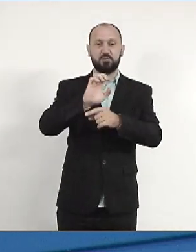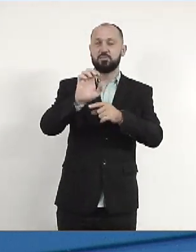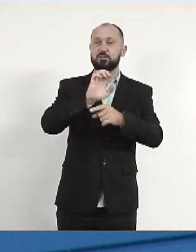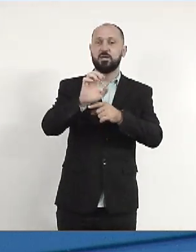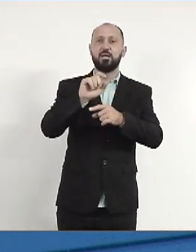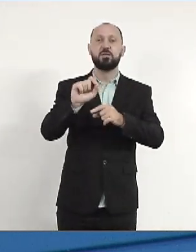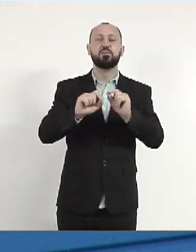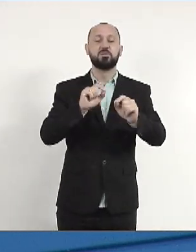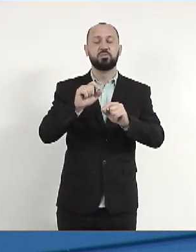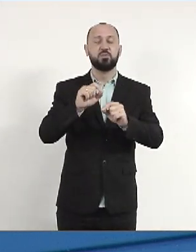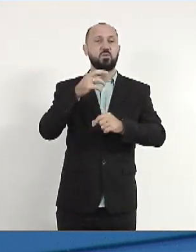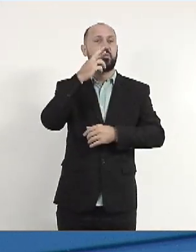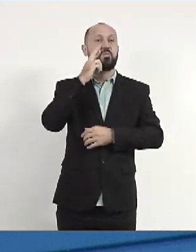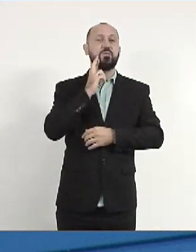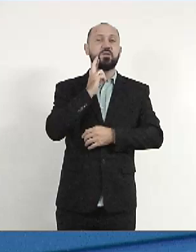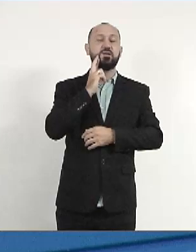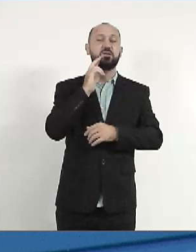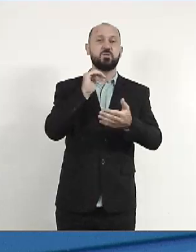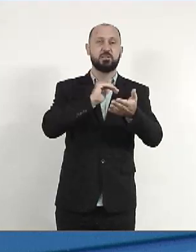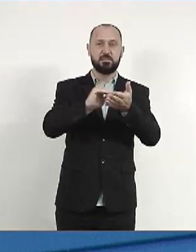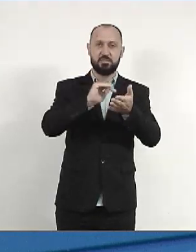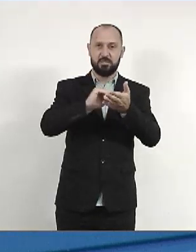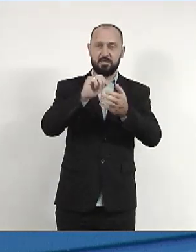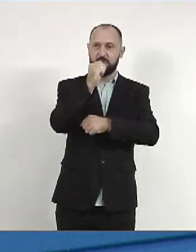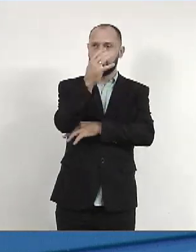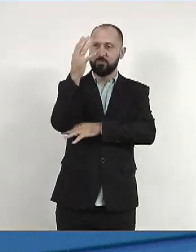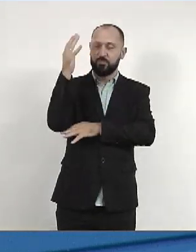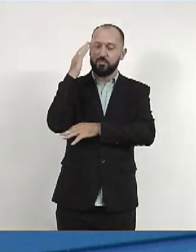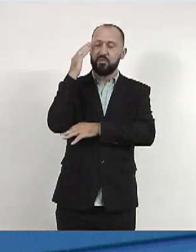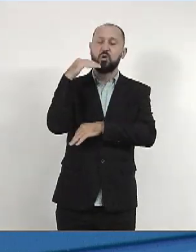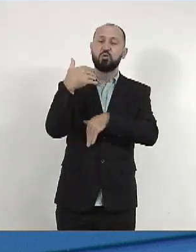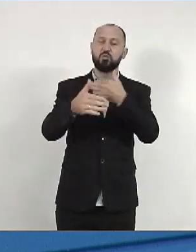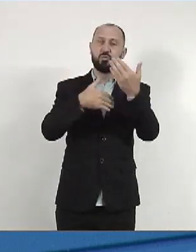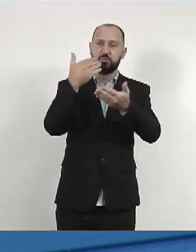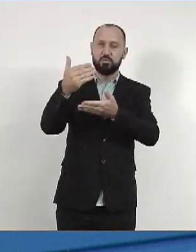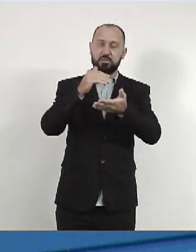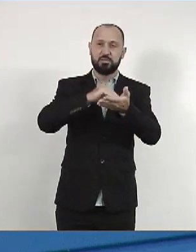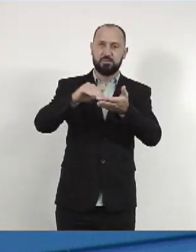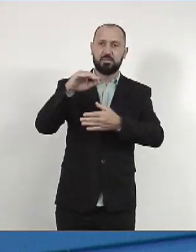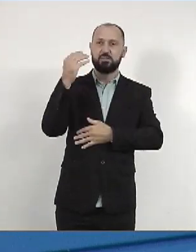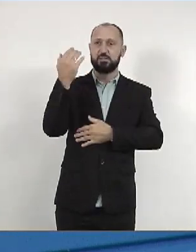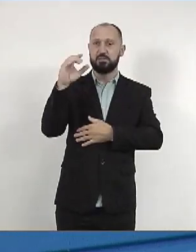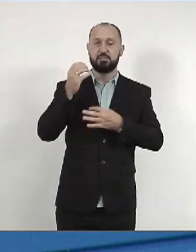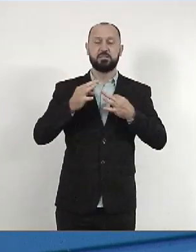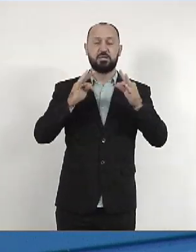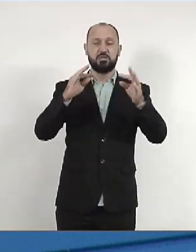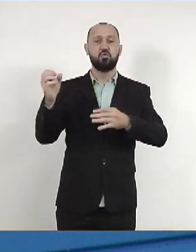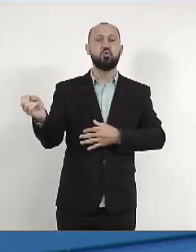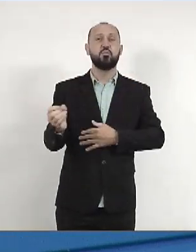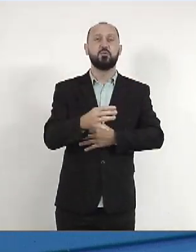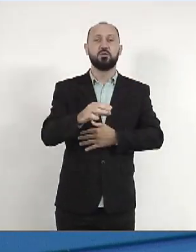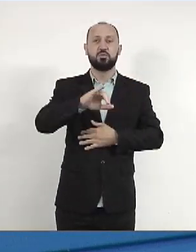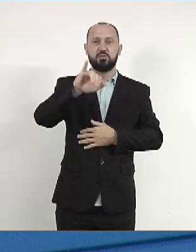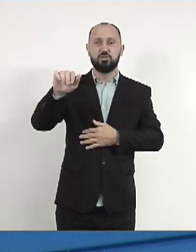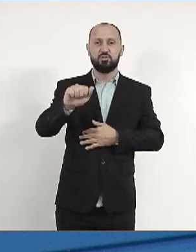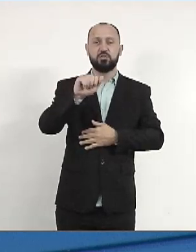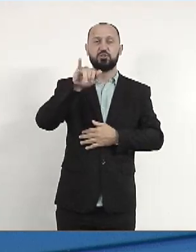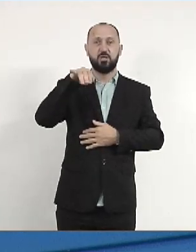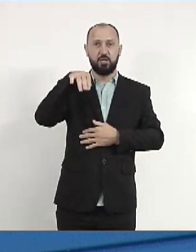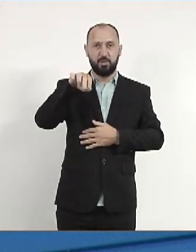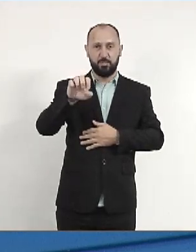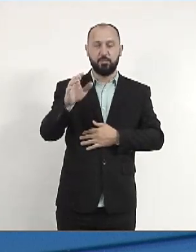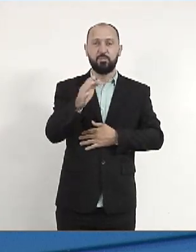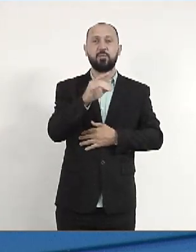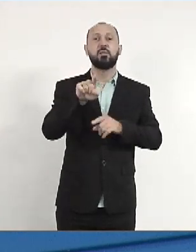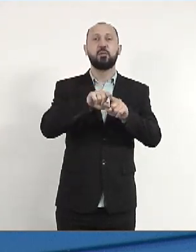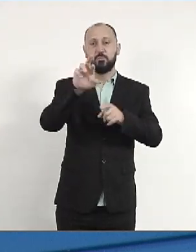senhor Eduardo Riedel, ao secretário de Meio Ambiente, Desenvolvimento, Ciência, Tecnologia e Inovação, senhor Jaime Verruck